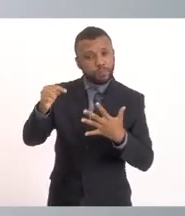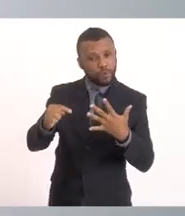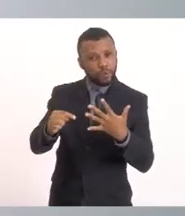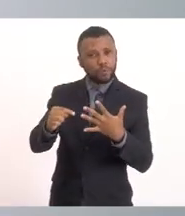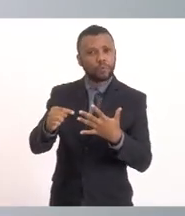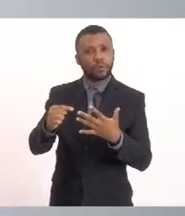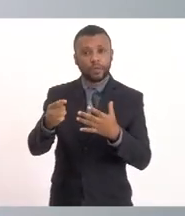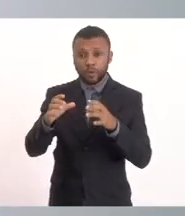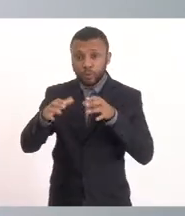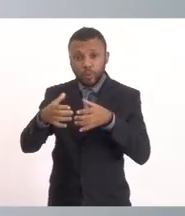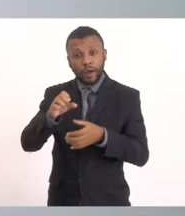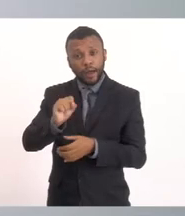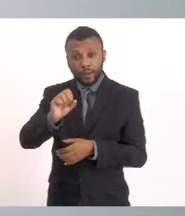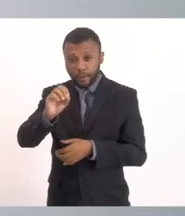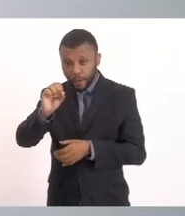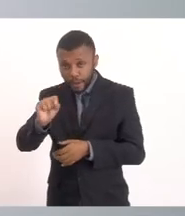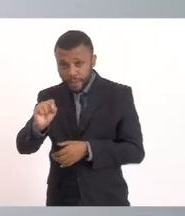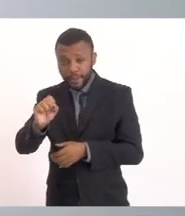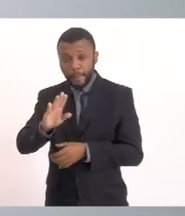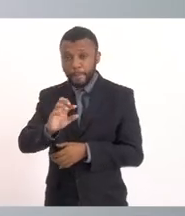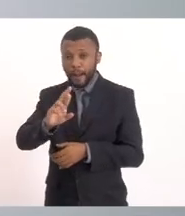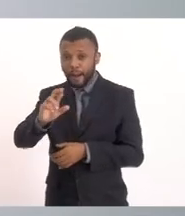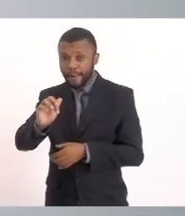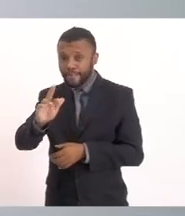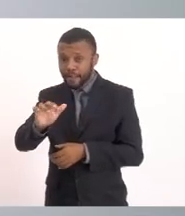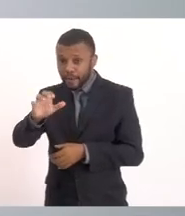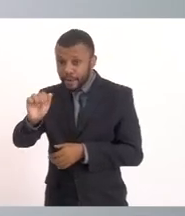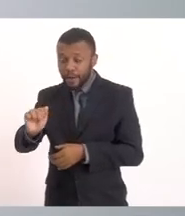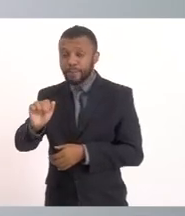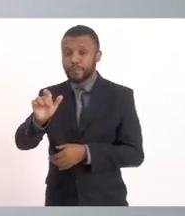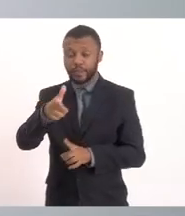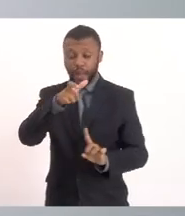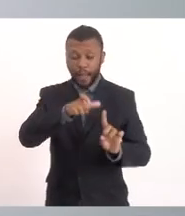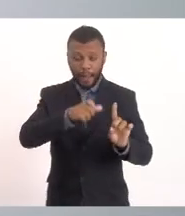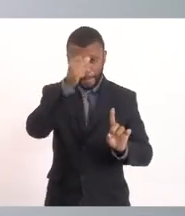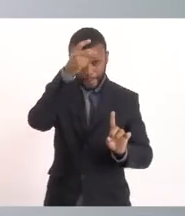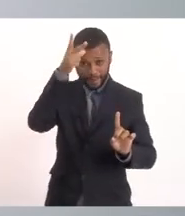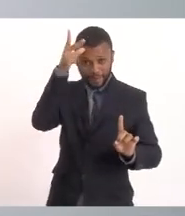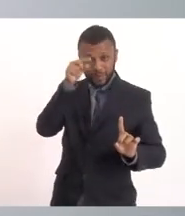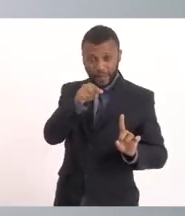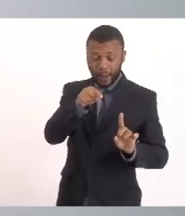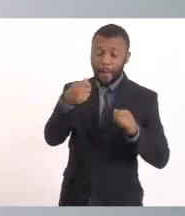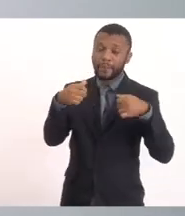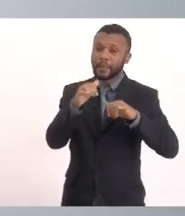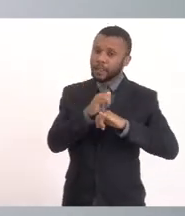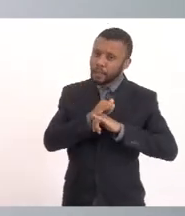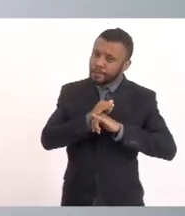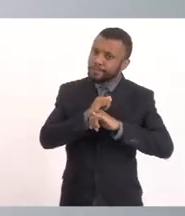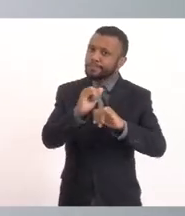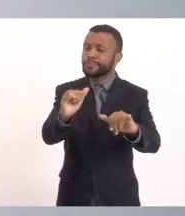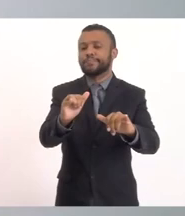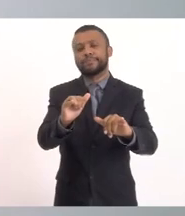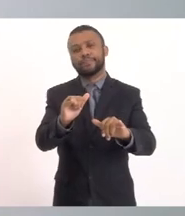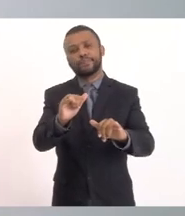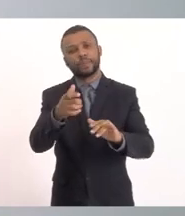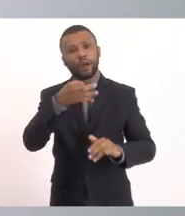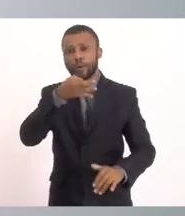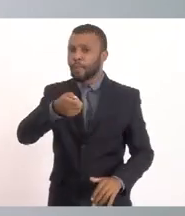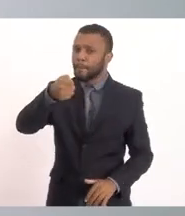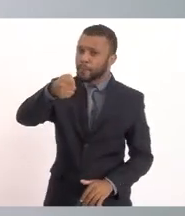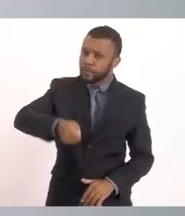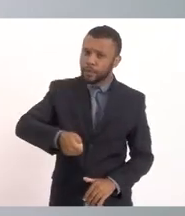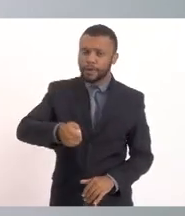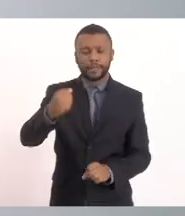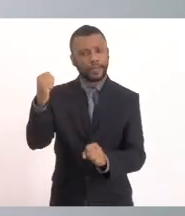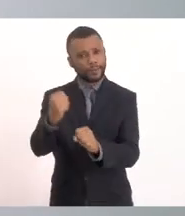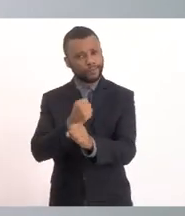É dizer Que a Prefeita Da cidade De Saquarema Precisa se pronunciar Em relação A essa obra Definitiva Da construção Da Barra Franca